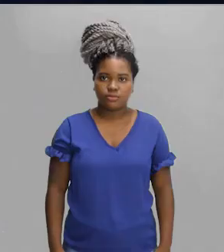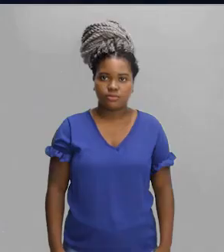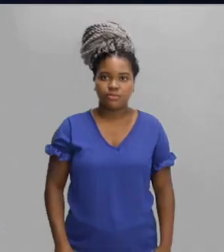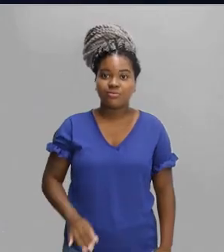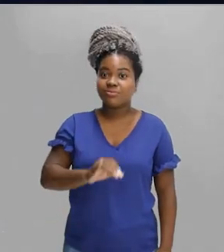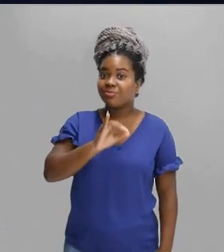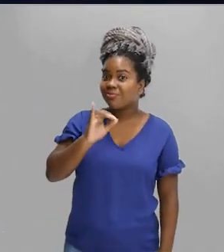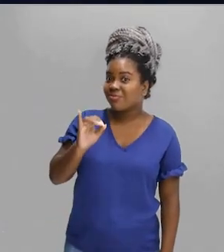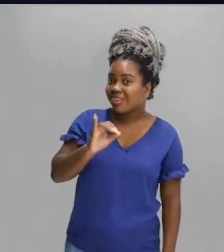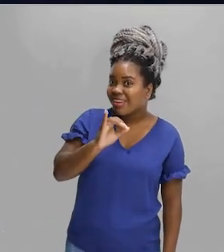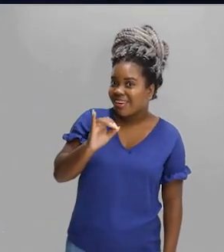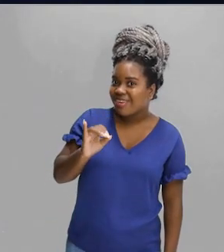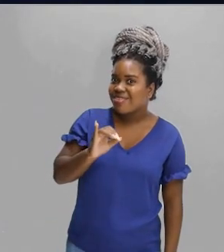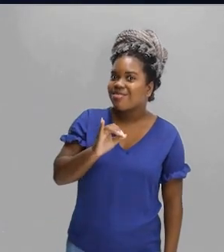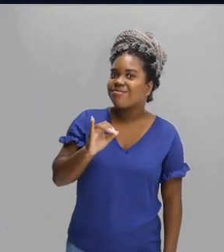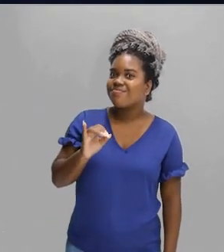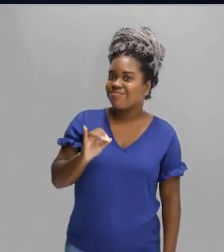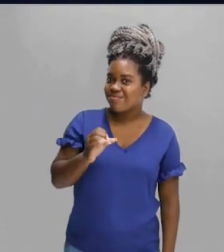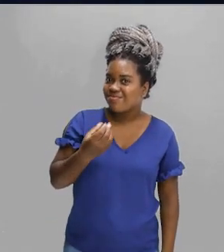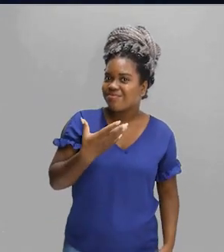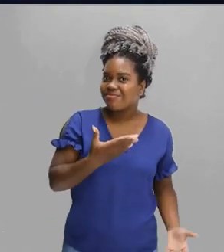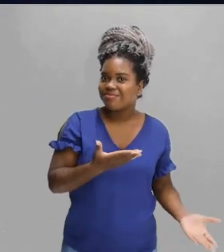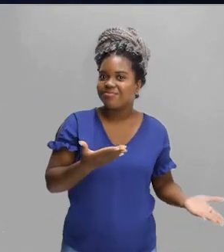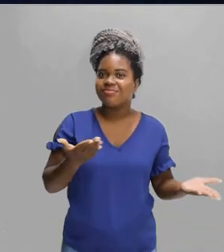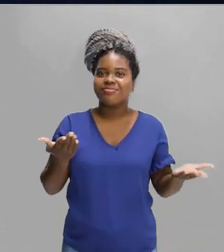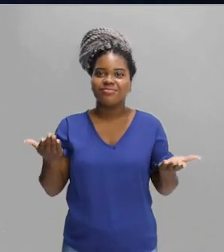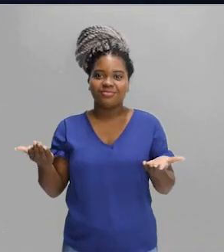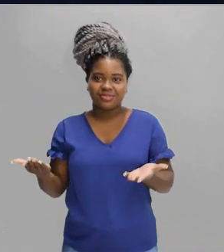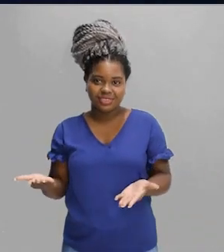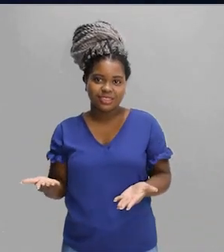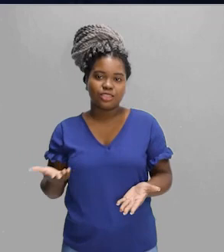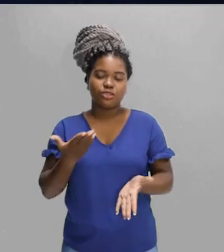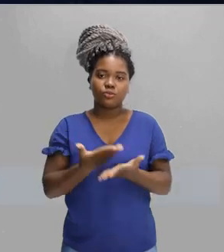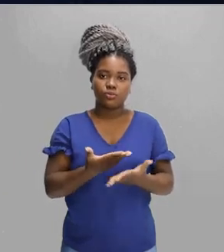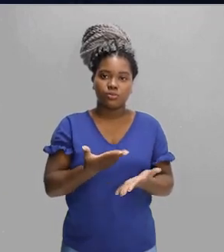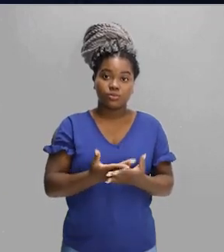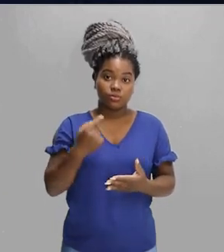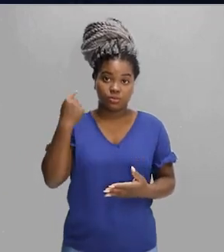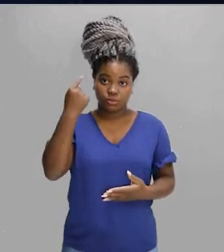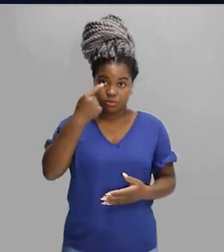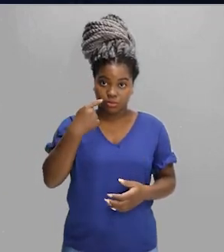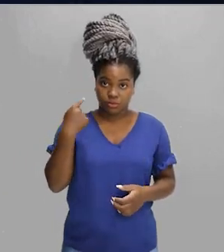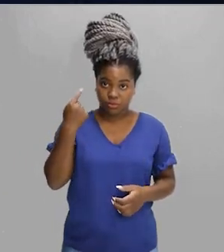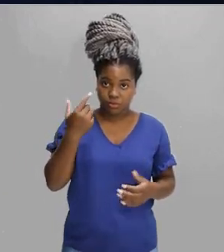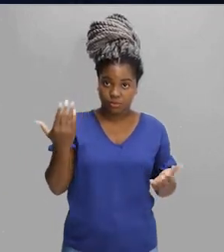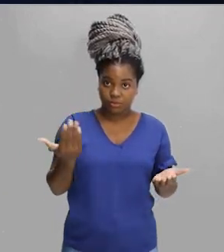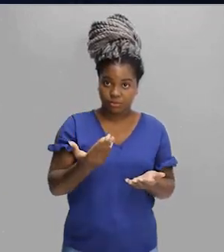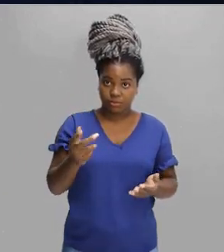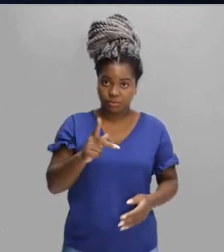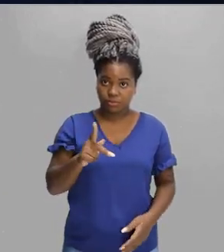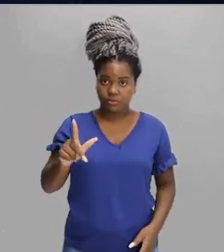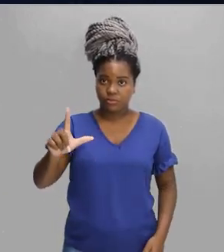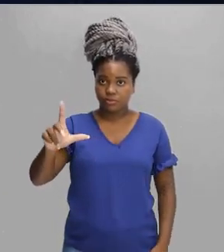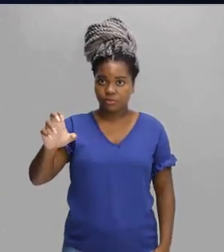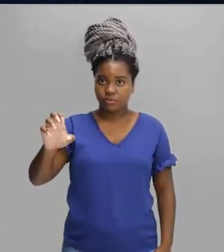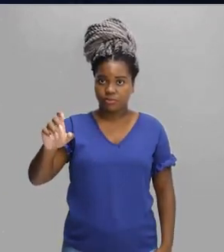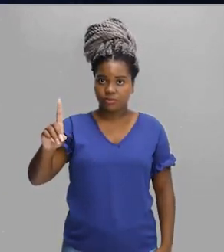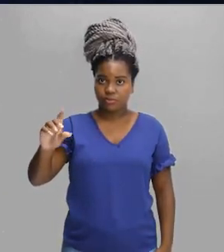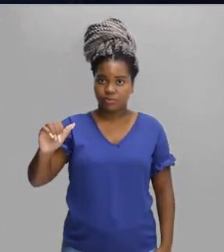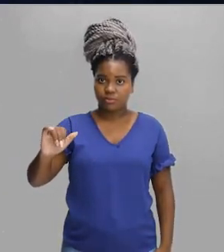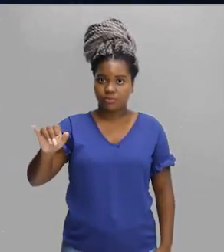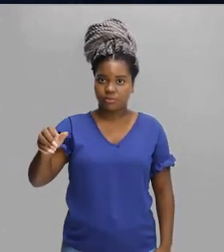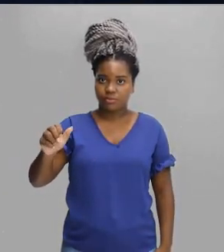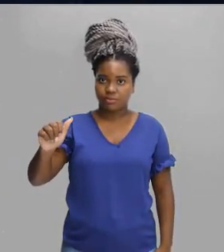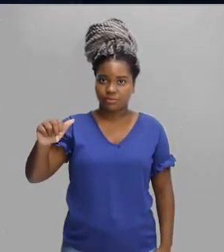E aí, galerinha, bem-vindos à La Classe de Espanhol de hoje, professora Leda Jane aqui na